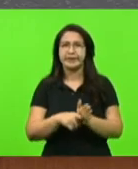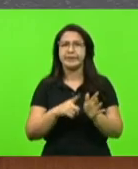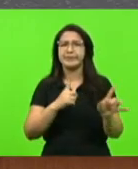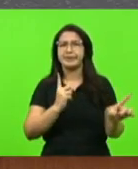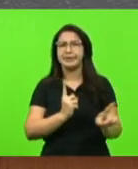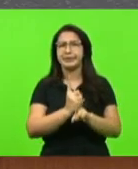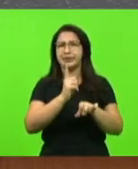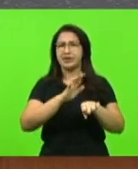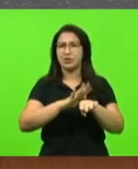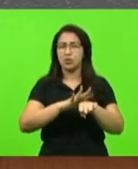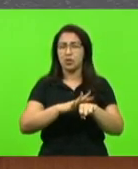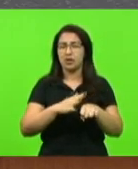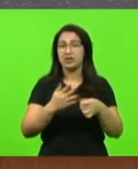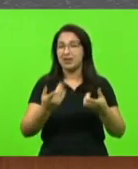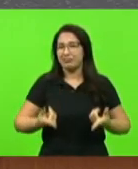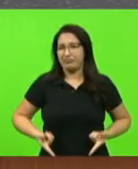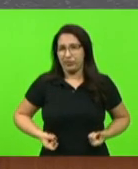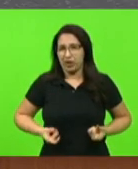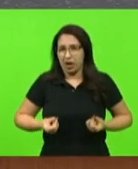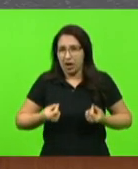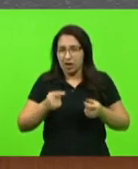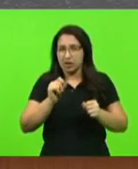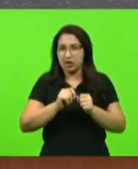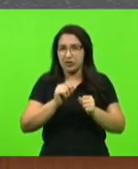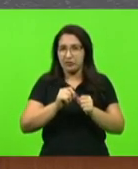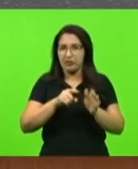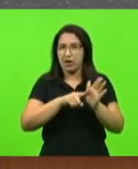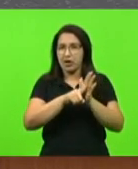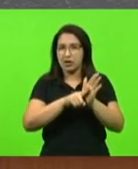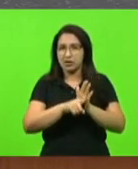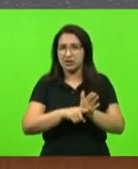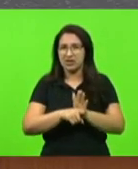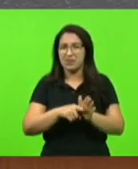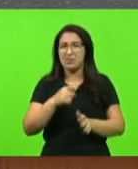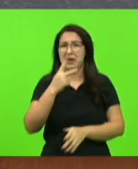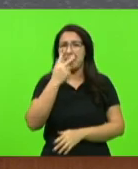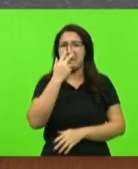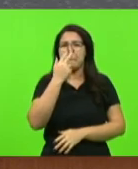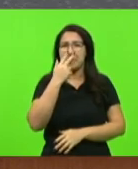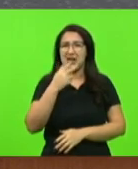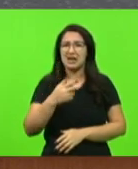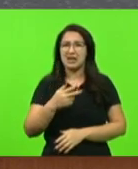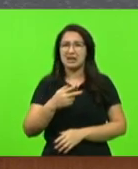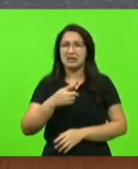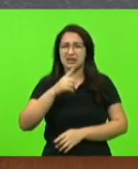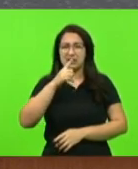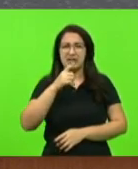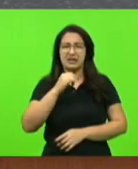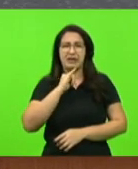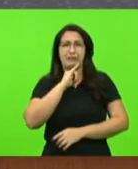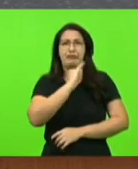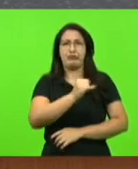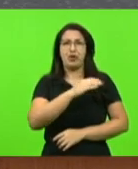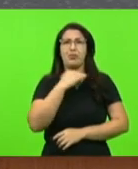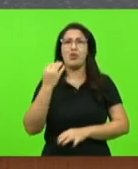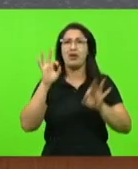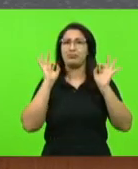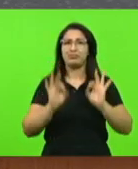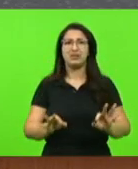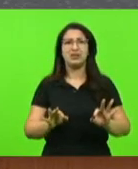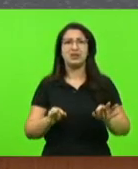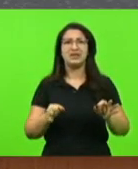O câncer, quando se faz o diagnóstico, é uma sentença de morte. Já não dá mais tempo